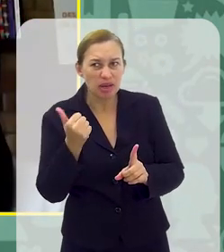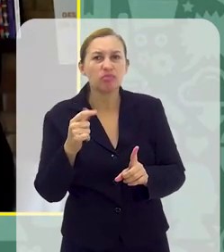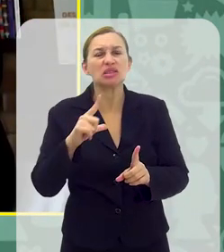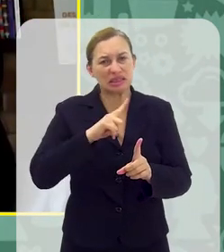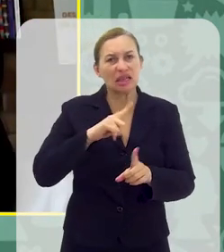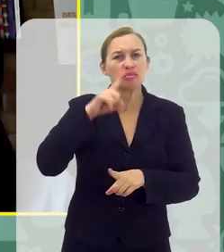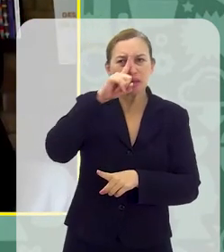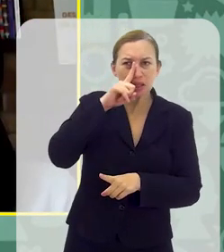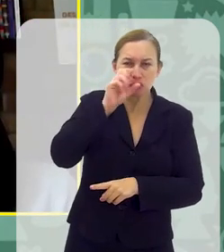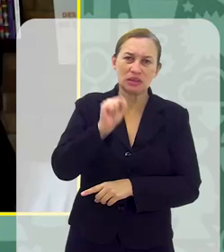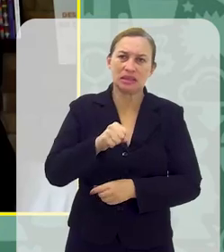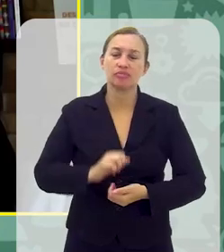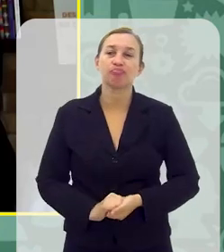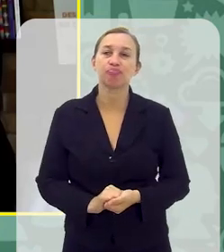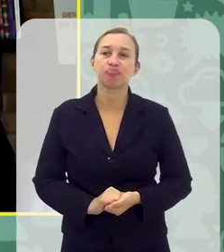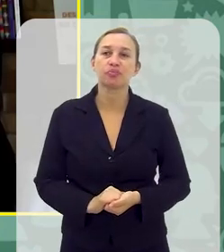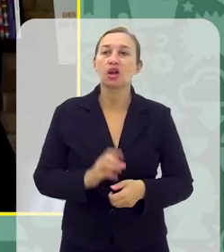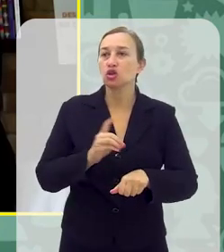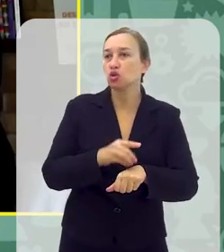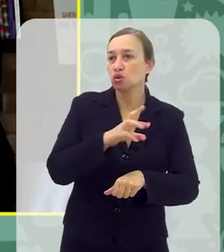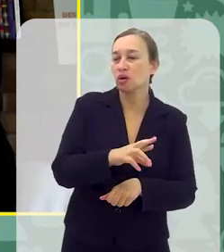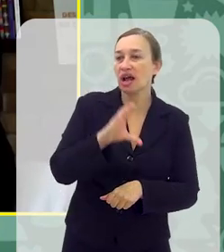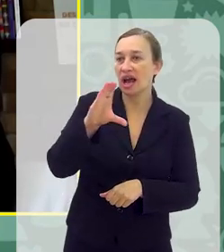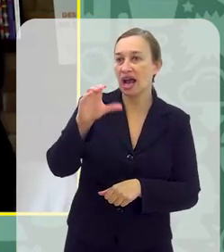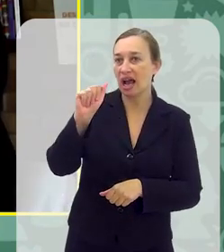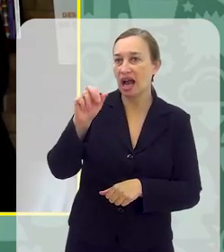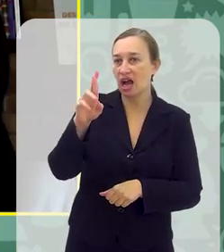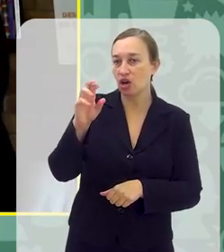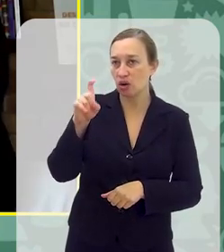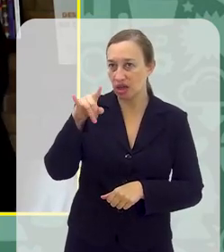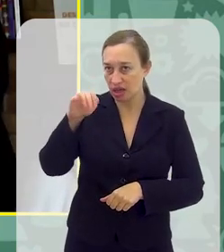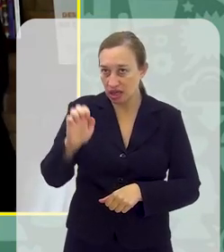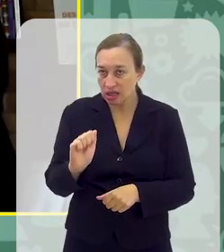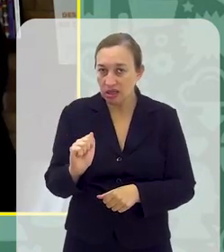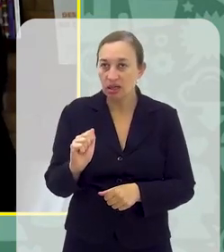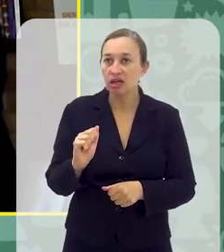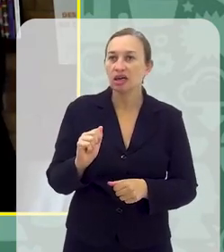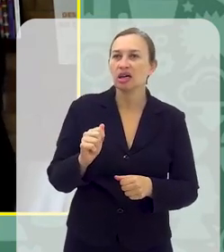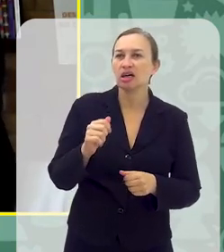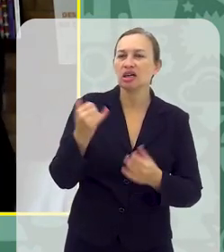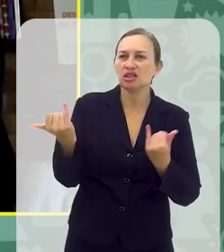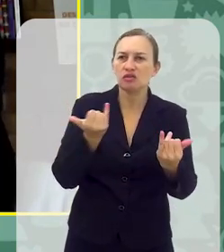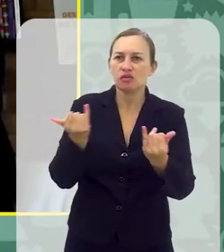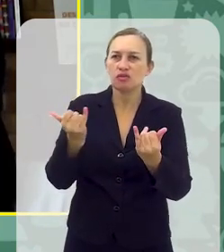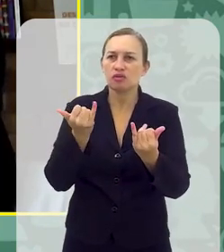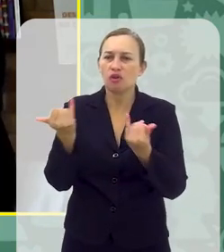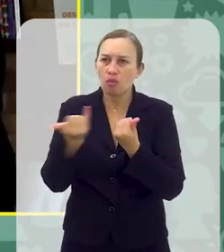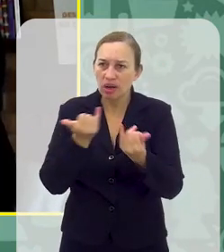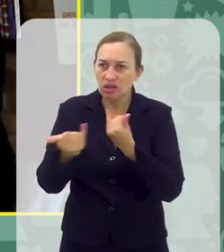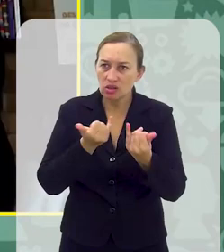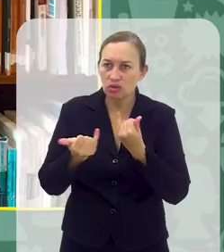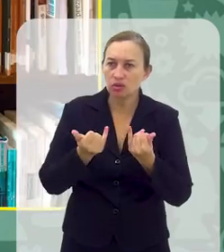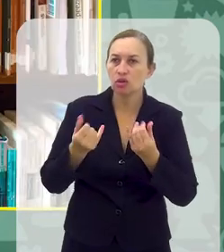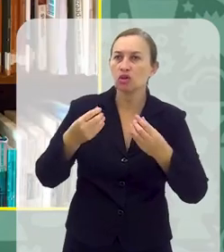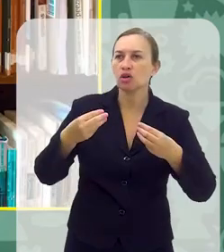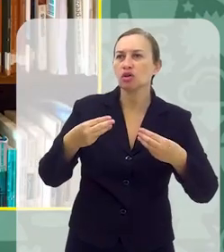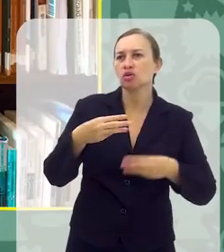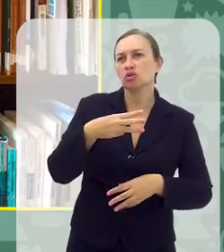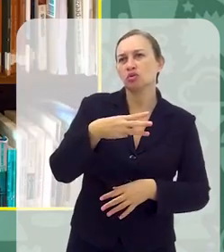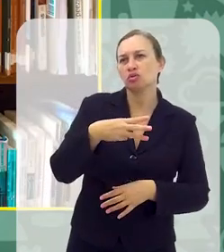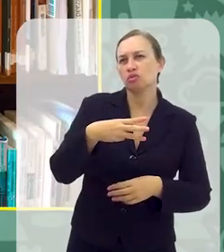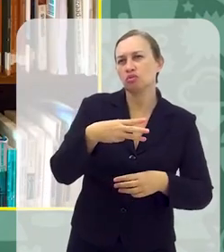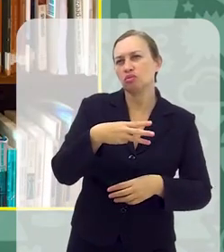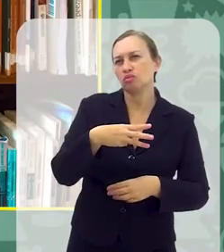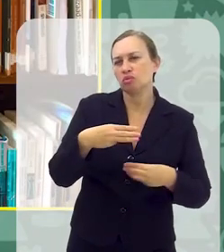existe esse risco sim Doutora Carolina, segundo dados até do boletim do ano passado no Ministério da Saúde